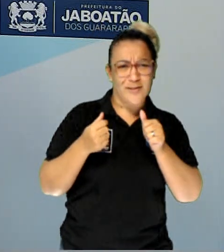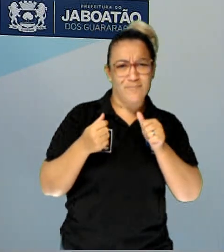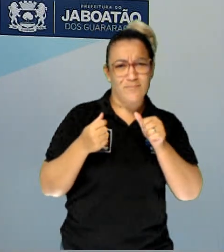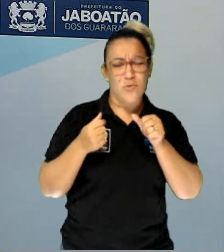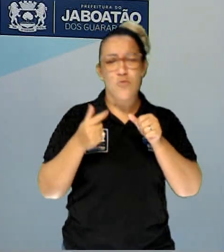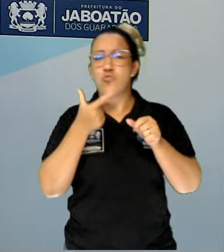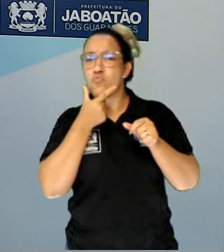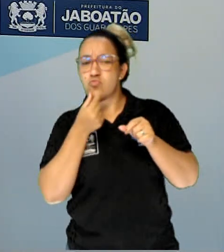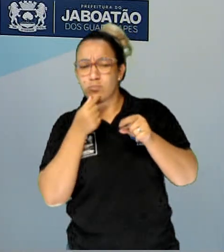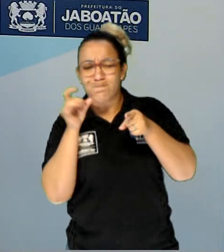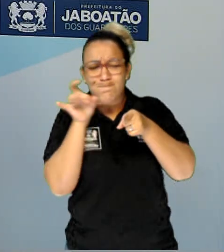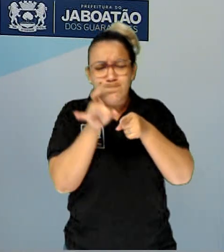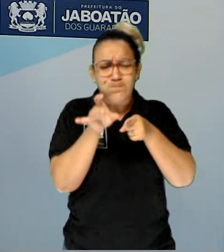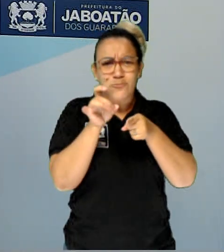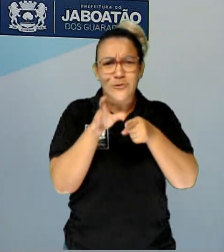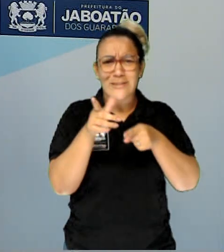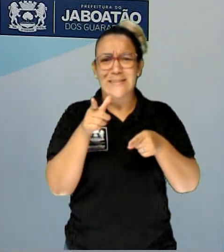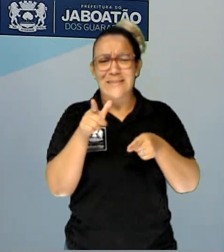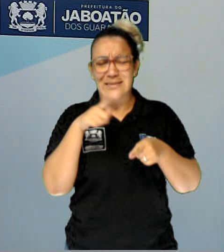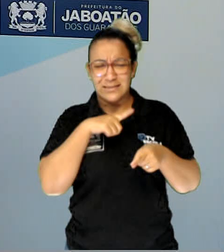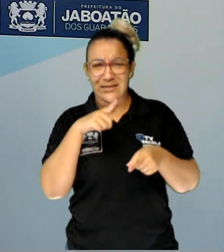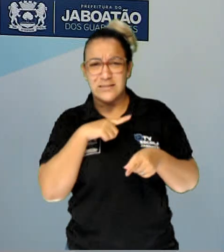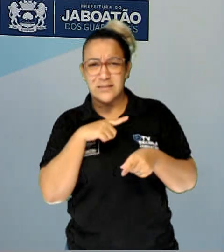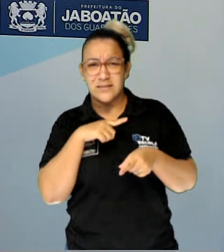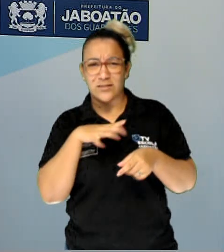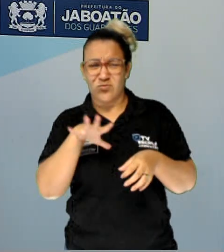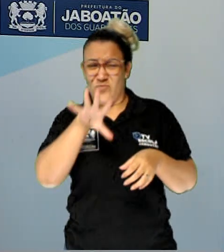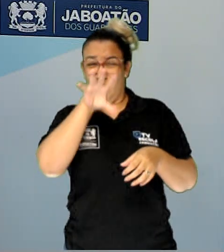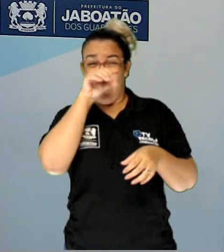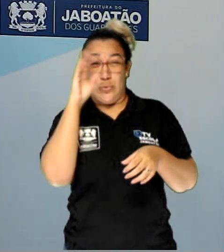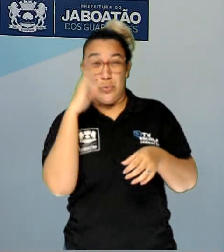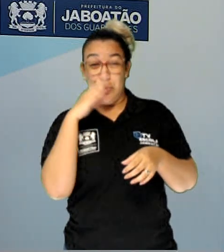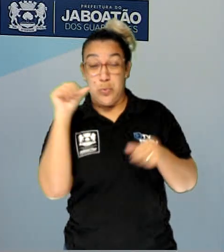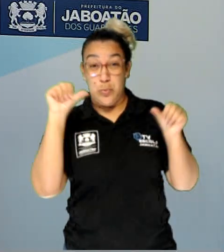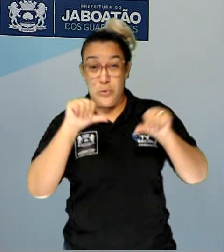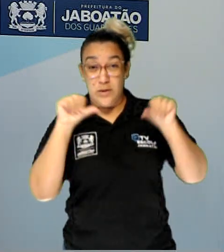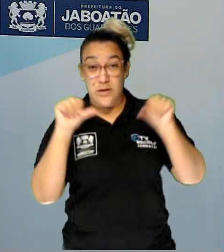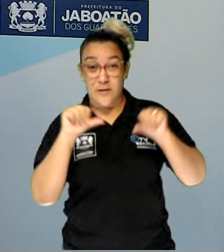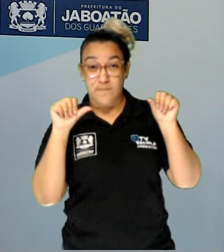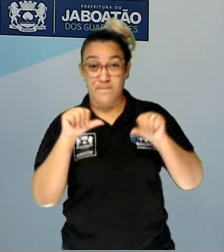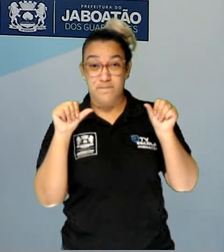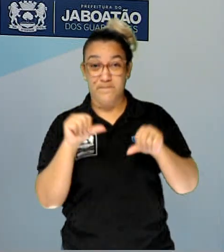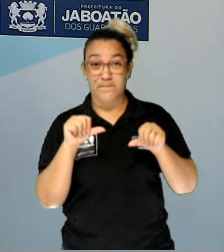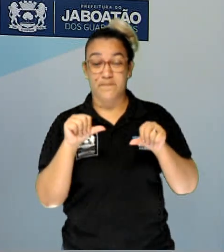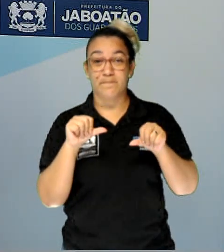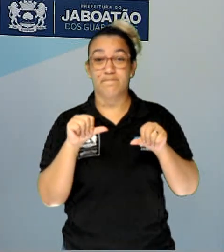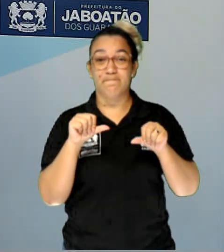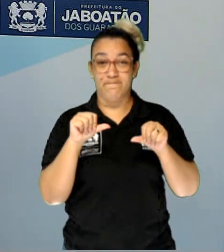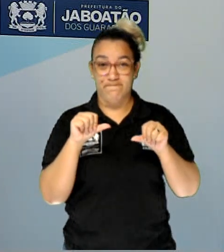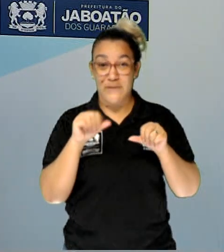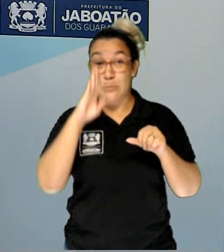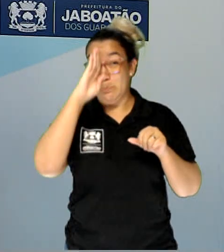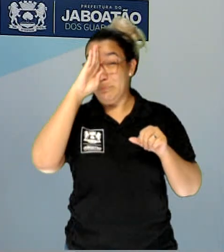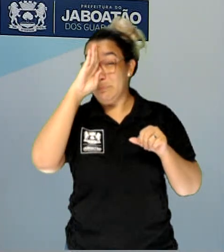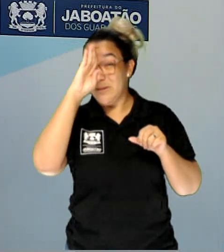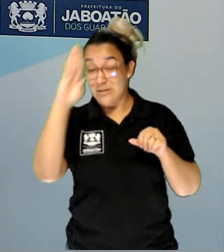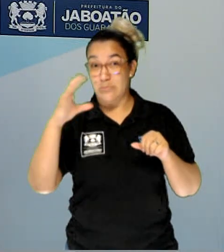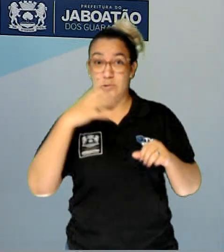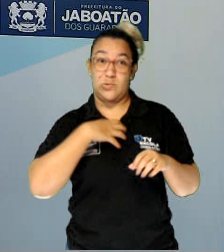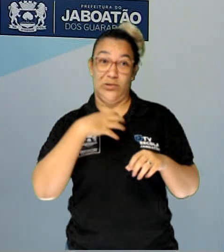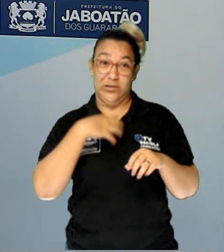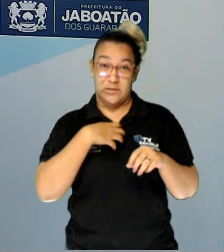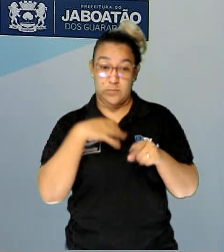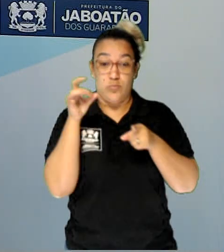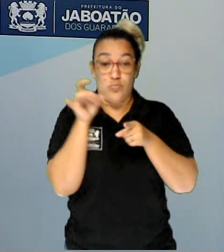corrimento amarelado, mal cheiroso, característico, que é um sintoma, é o principal sintoma da